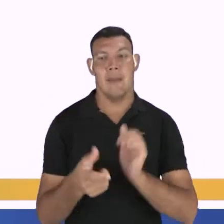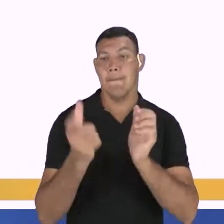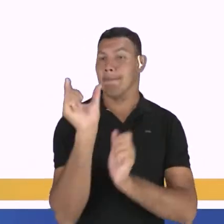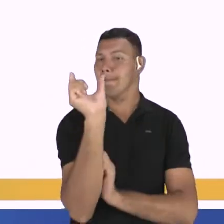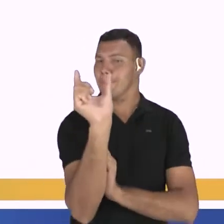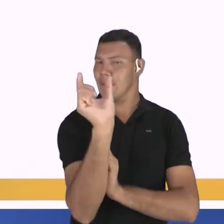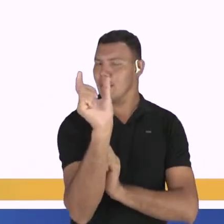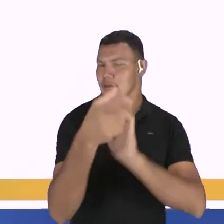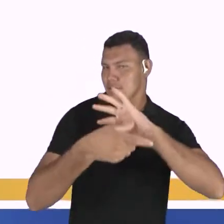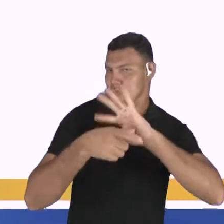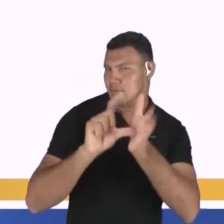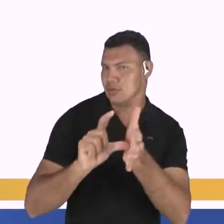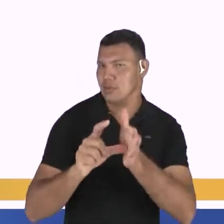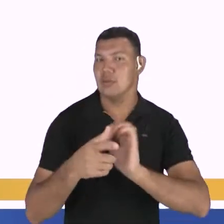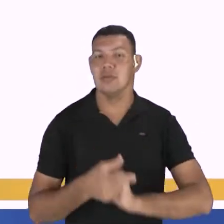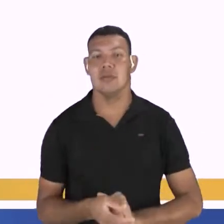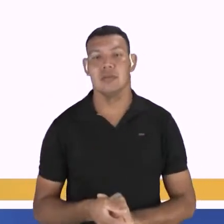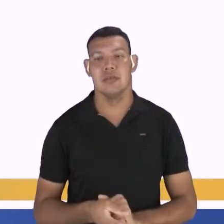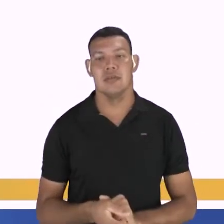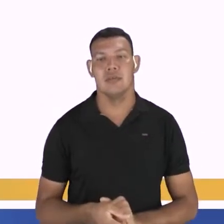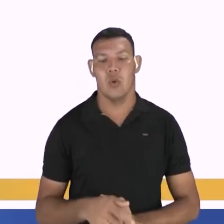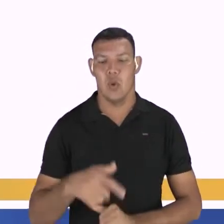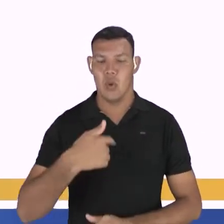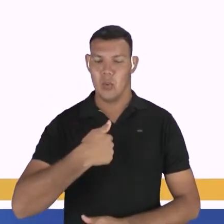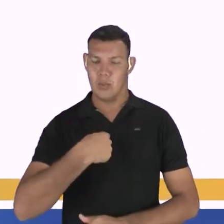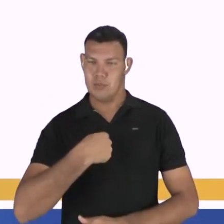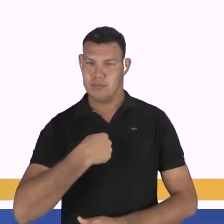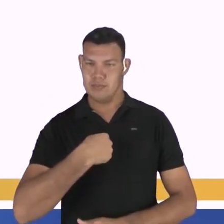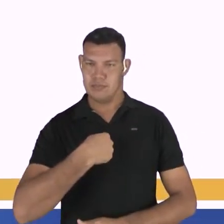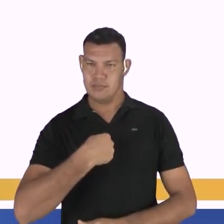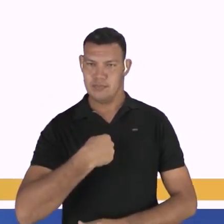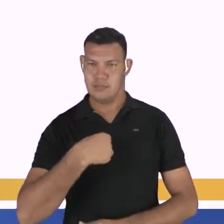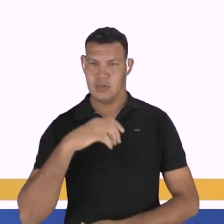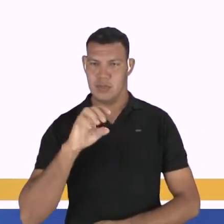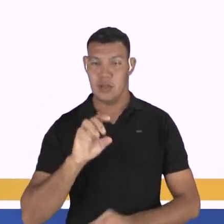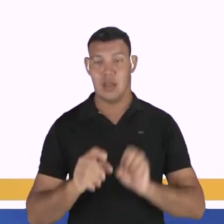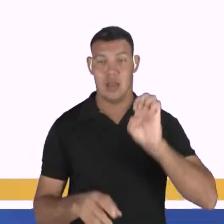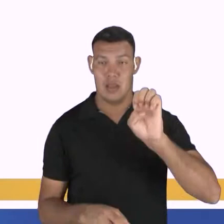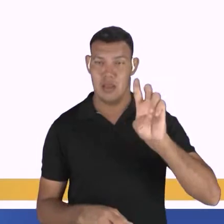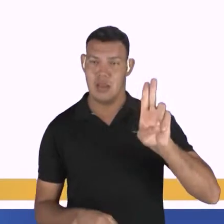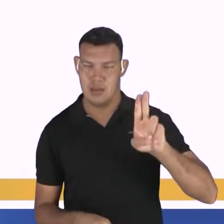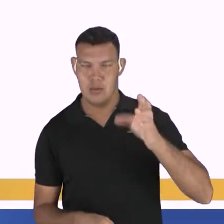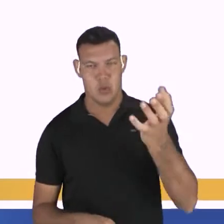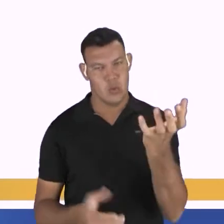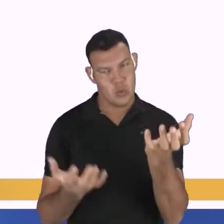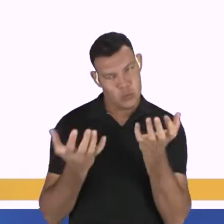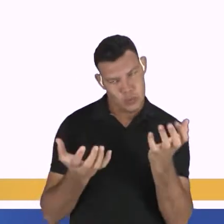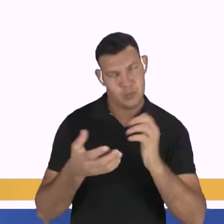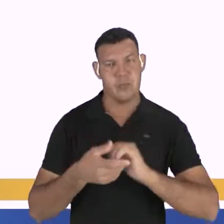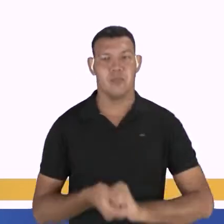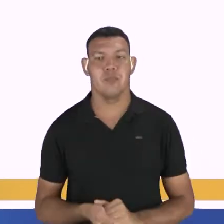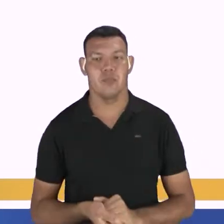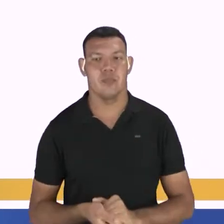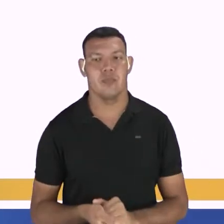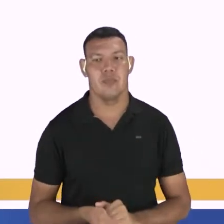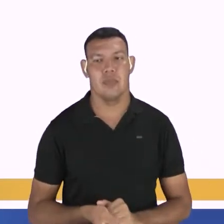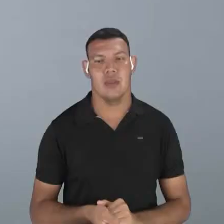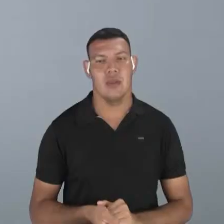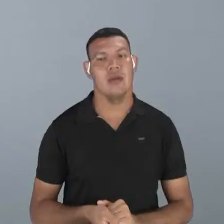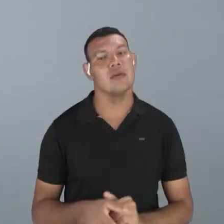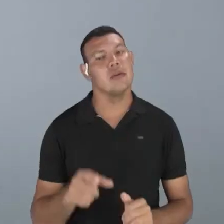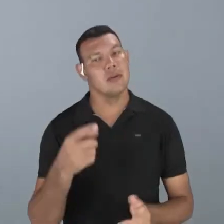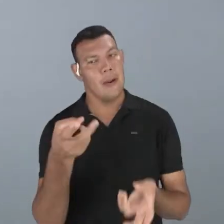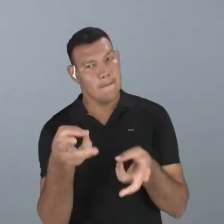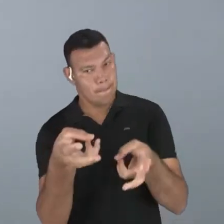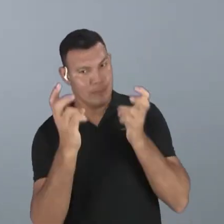antecede quem é a palavra eu. Então, eu quero. É só observar o termo antecedente ao